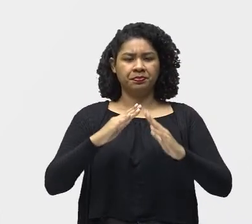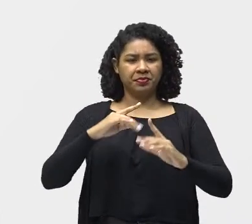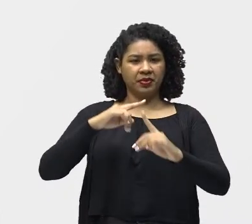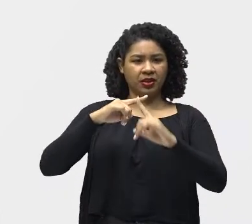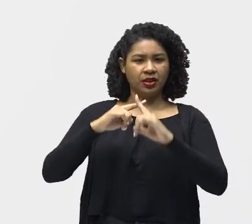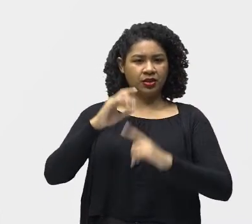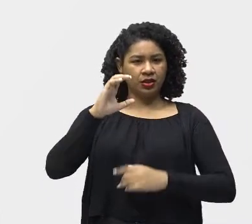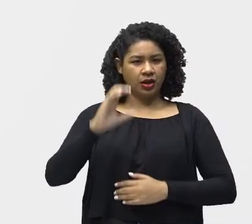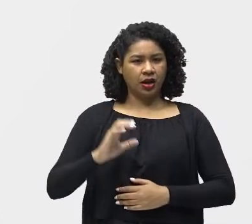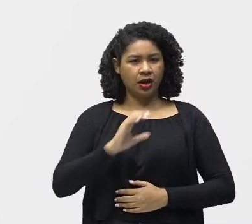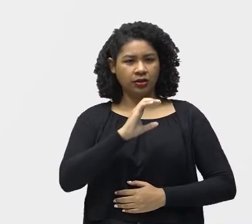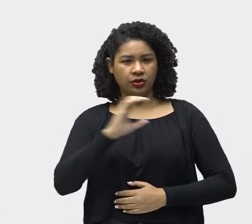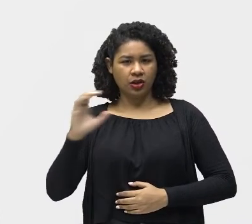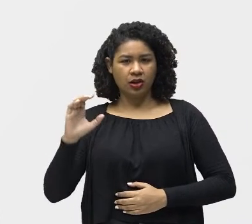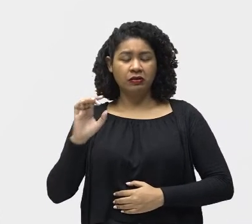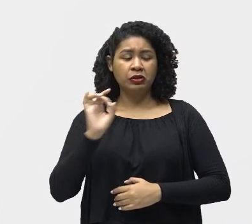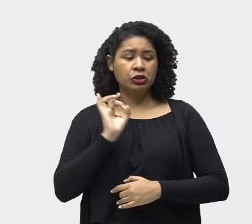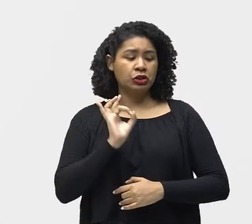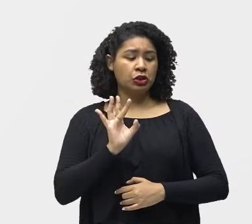braços cruzados